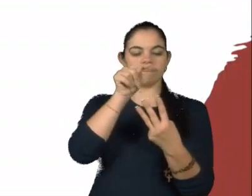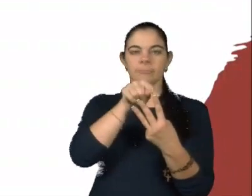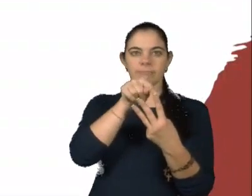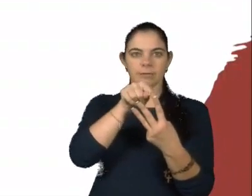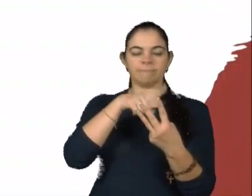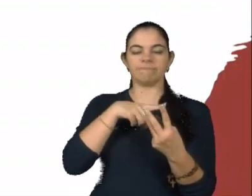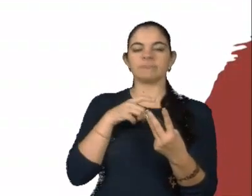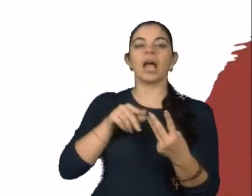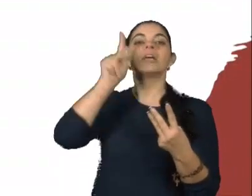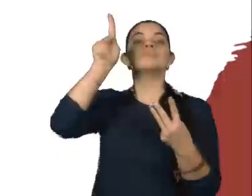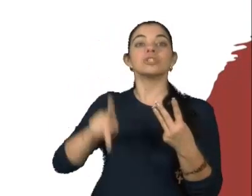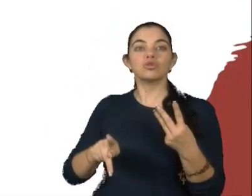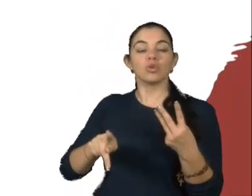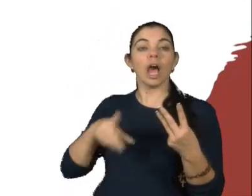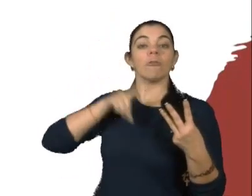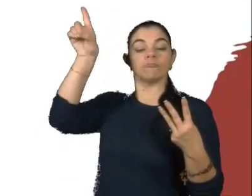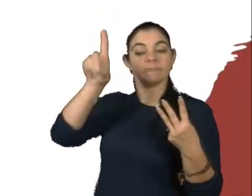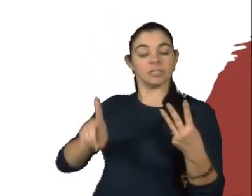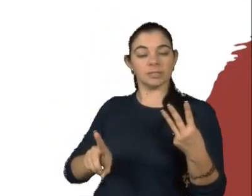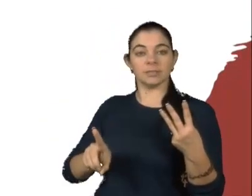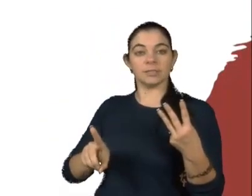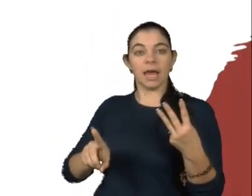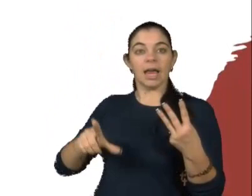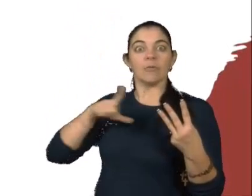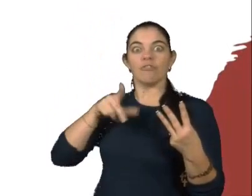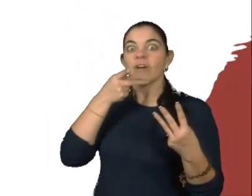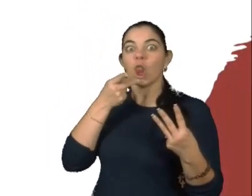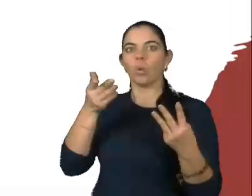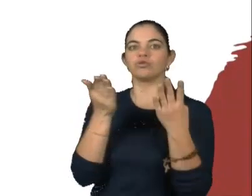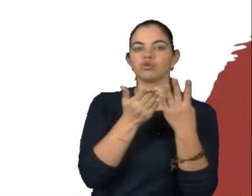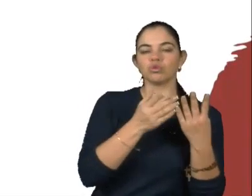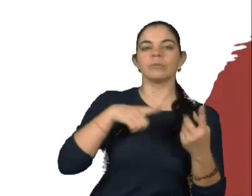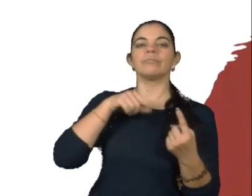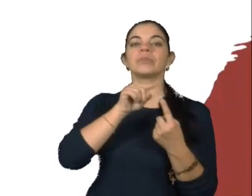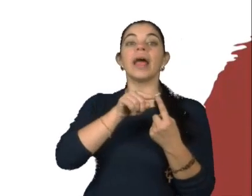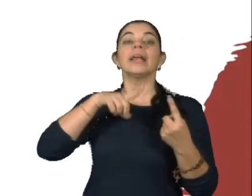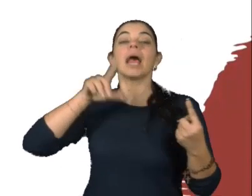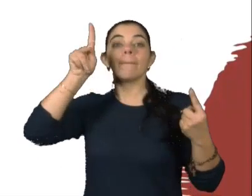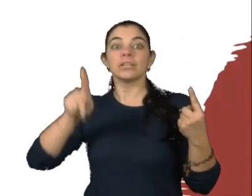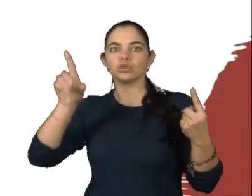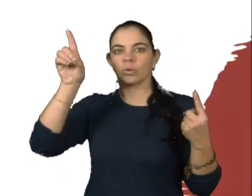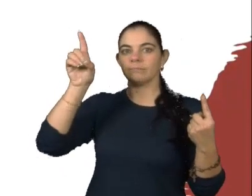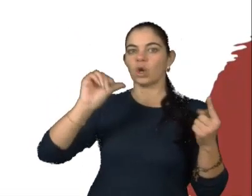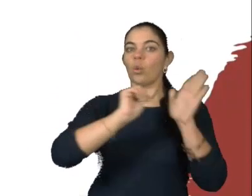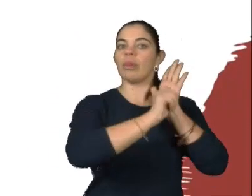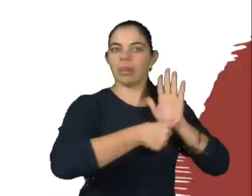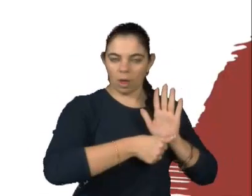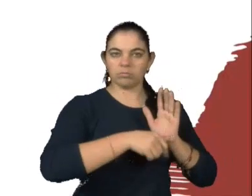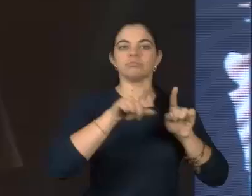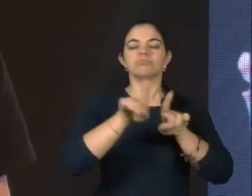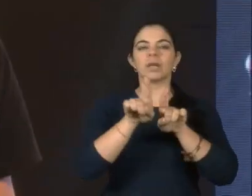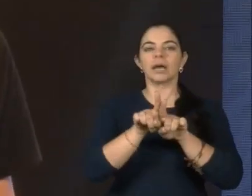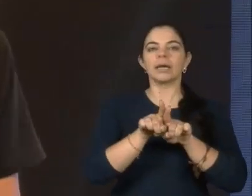das pessoas com deficiência. O estudo mostrou que pessoas com síndrome de Down terem um